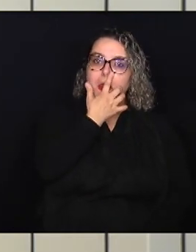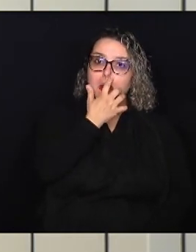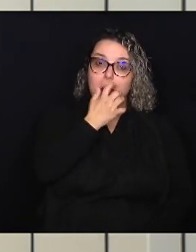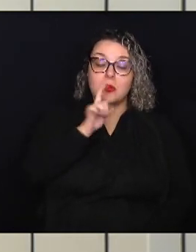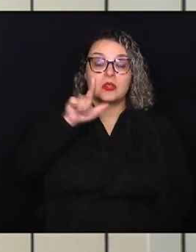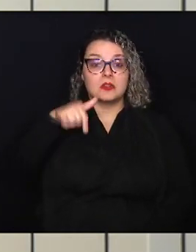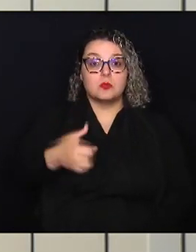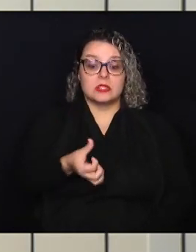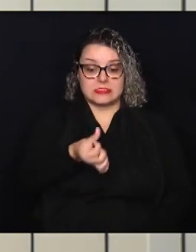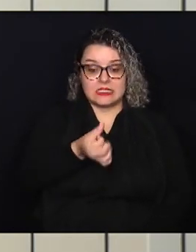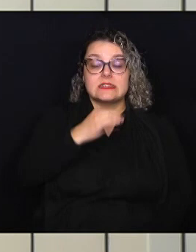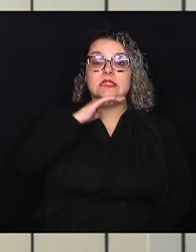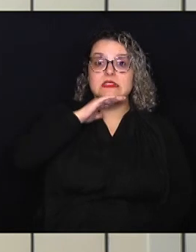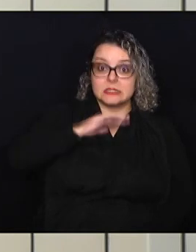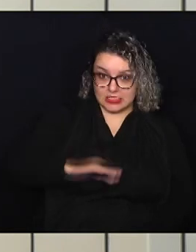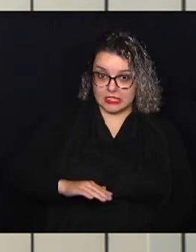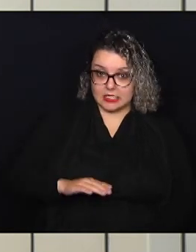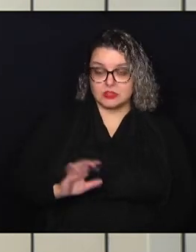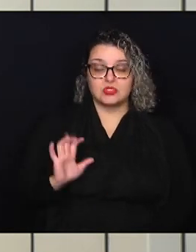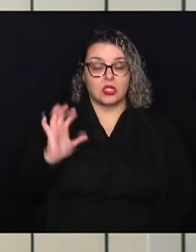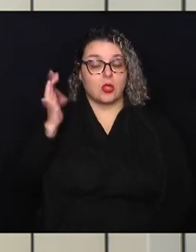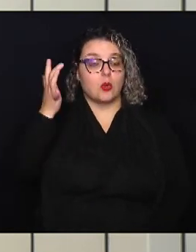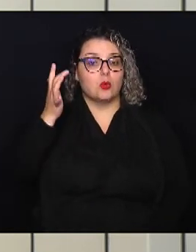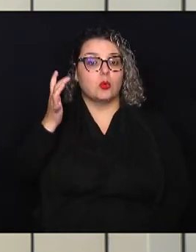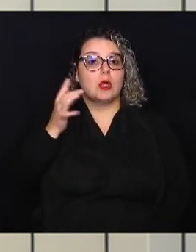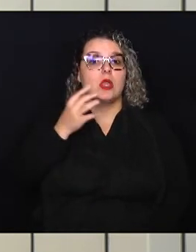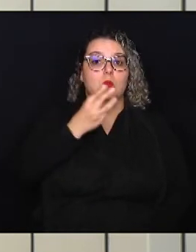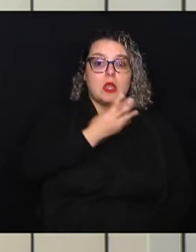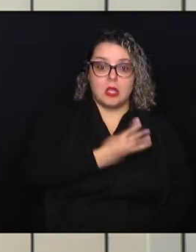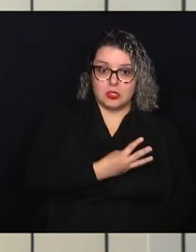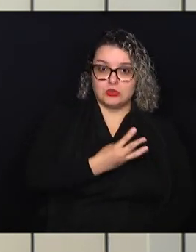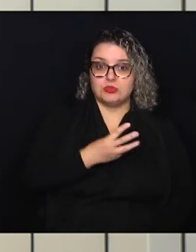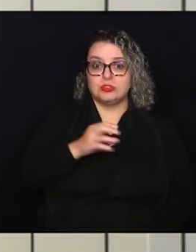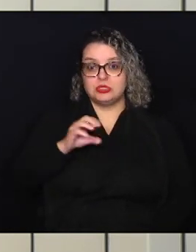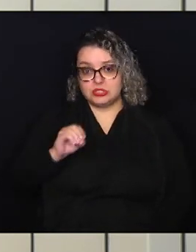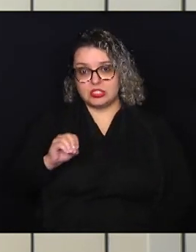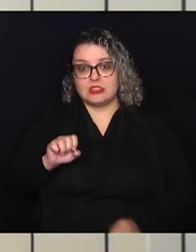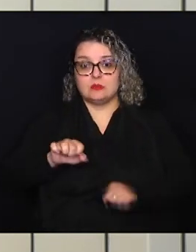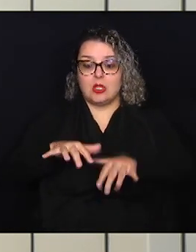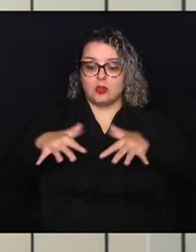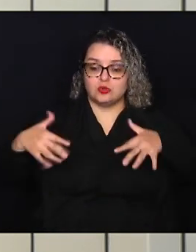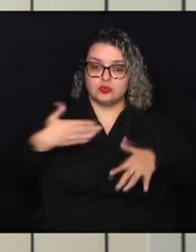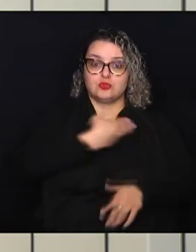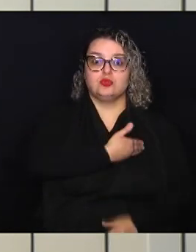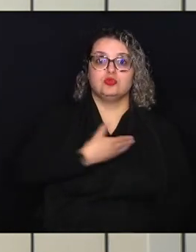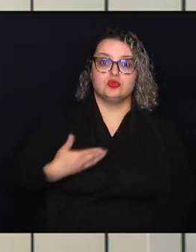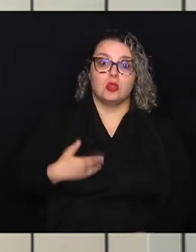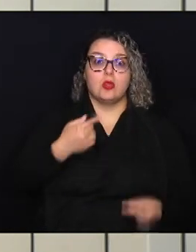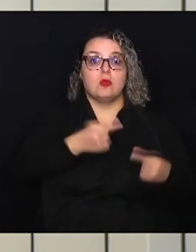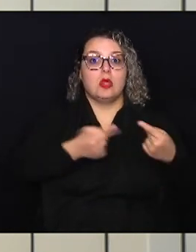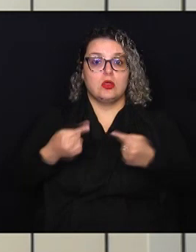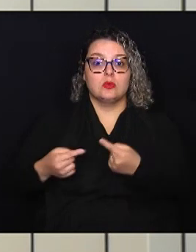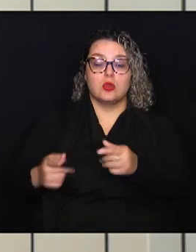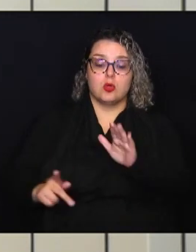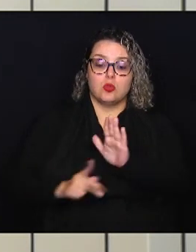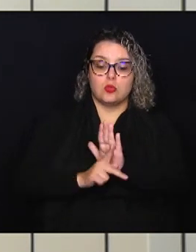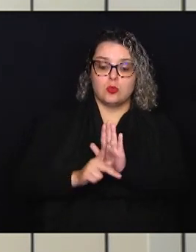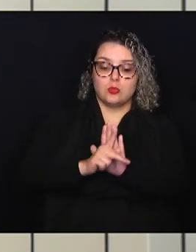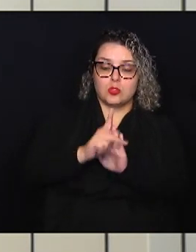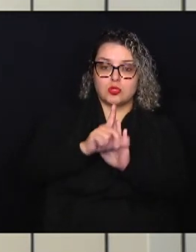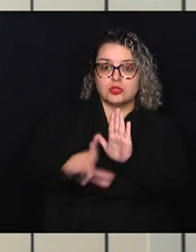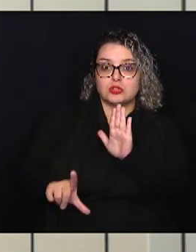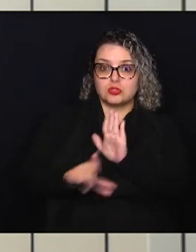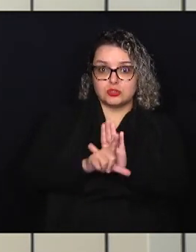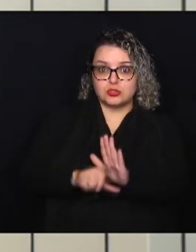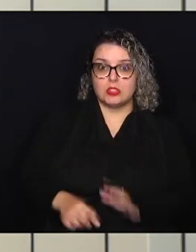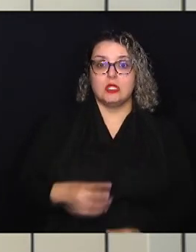às 6 horas da tarde acontece a 30ª audiência pública que vai debater um projeto de lei ordinária